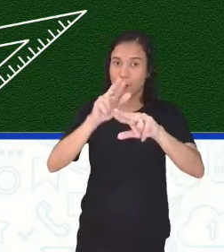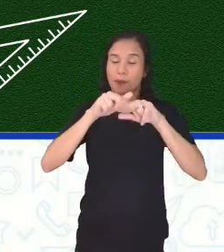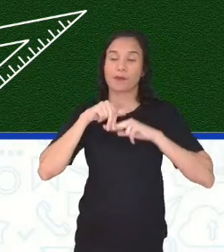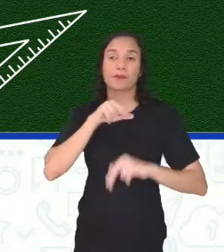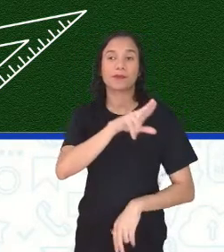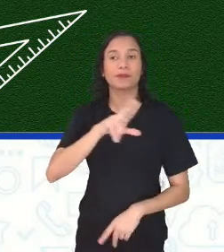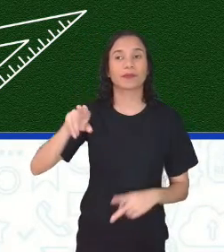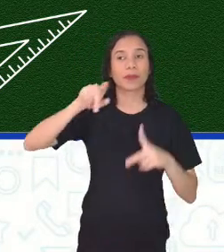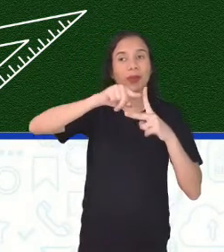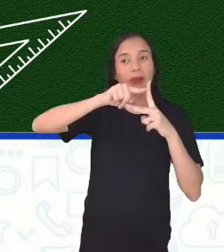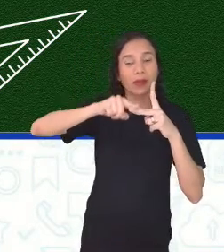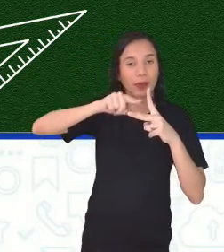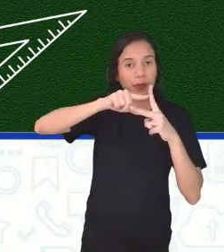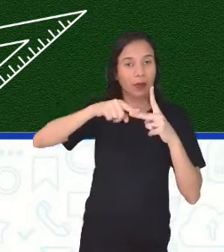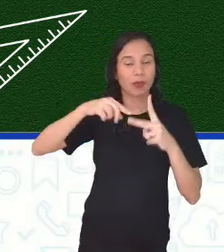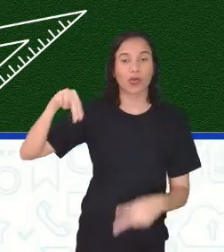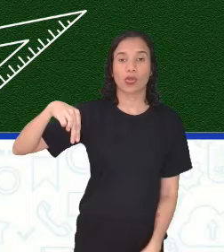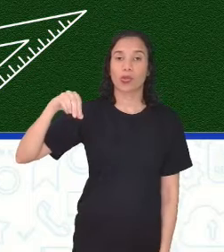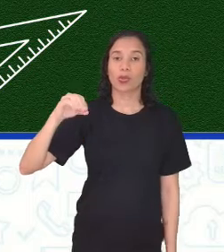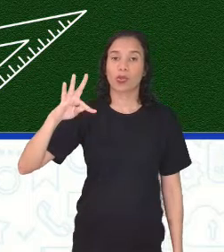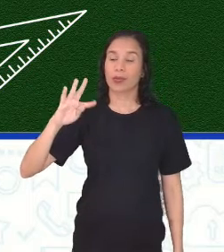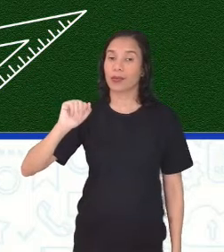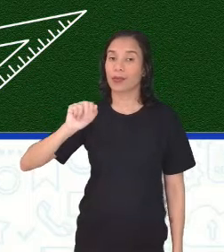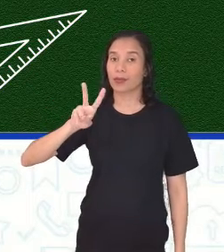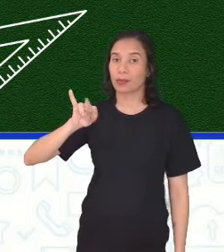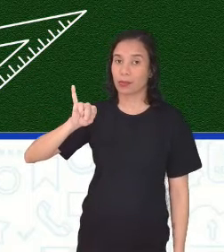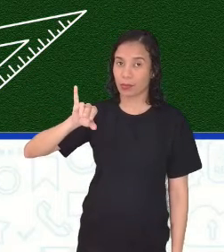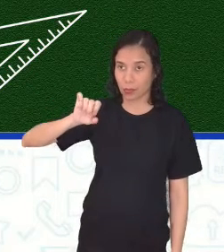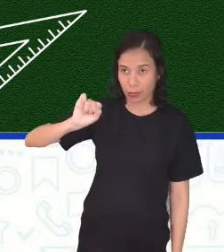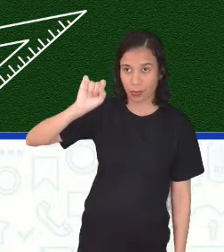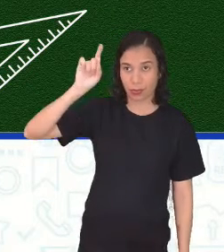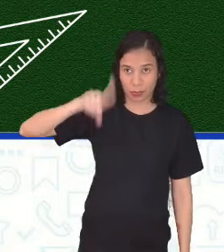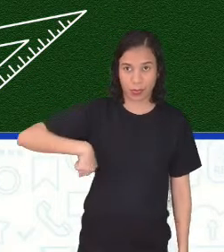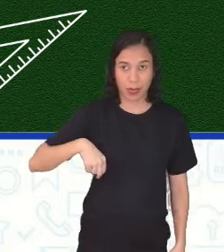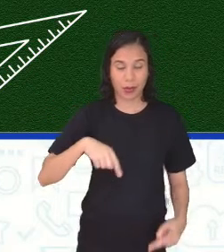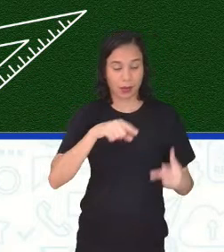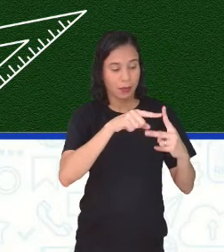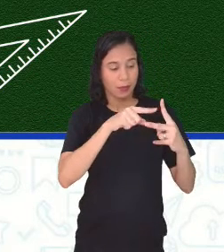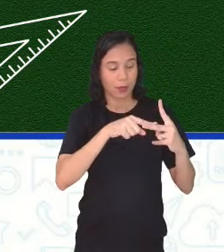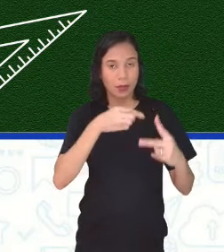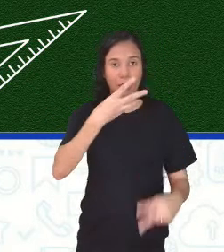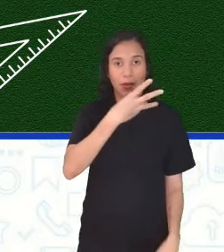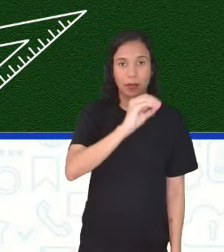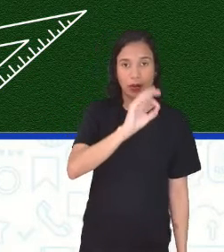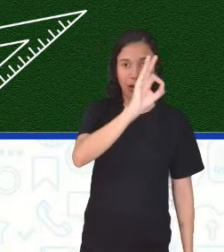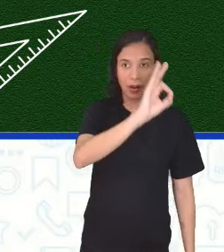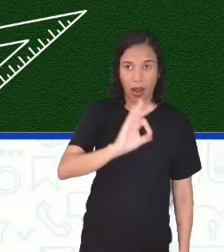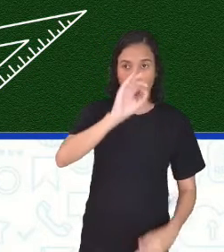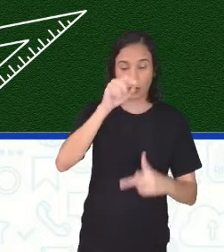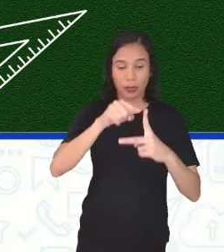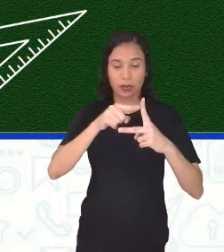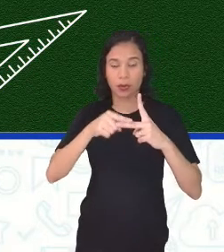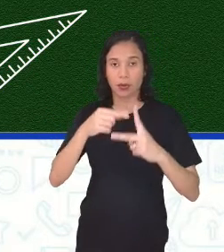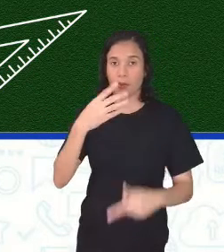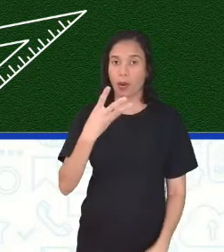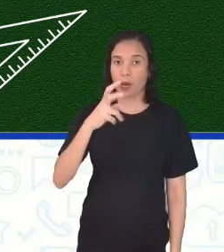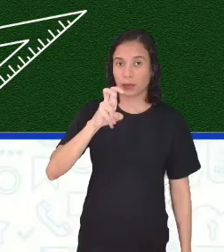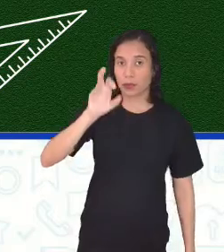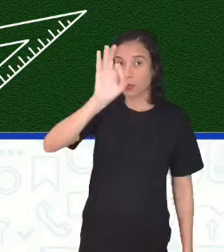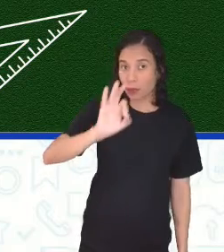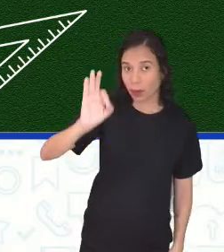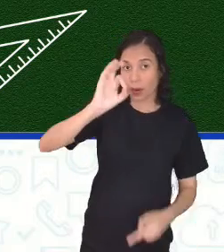eles são chamados ângulos notáveis. A gente é o de 30, o de 45 e o de 60.